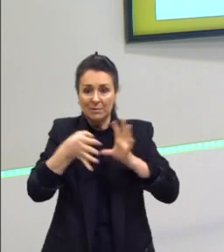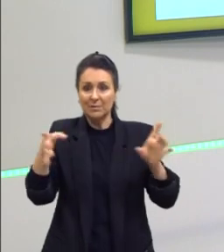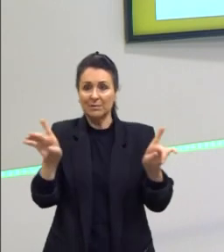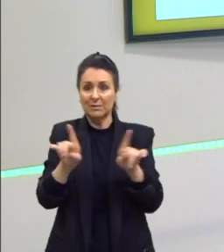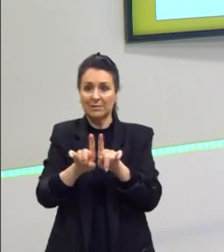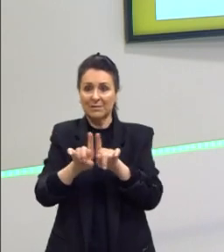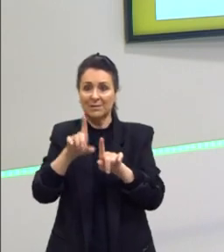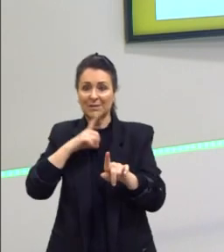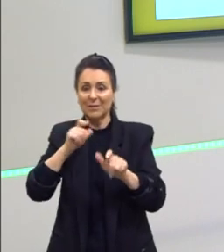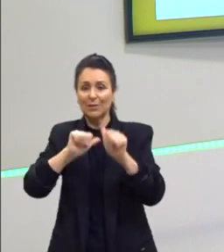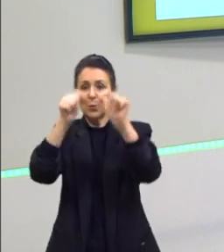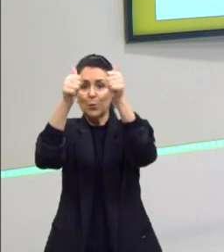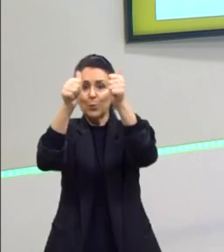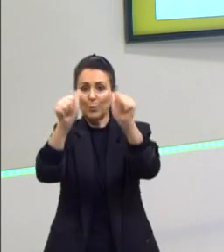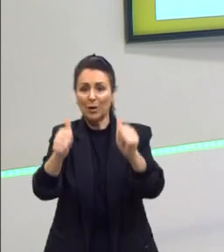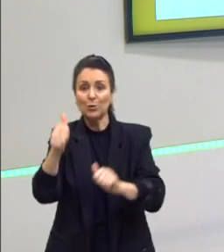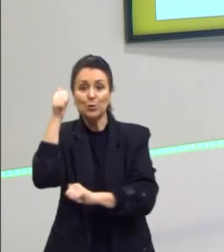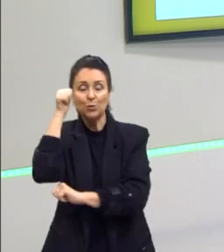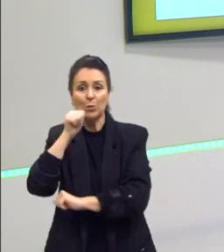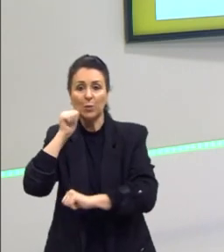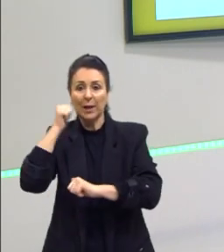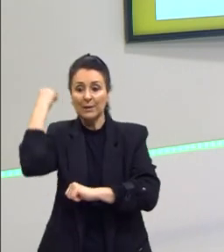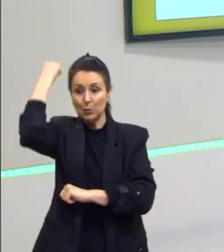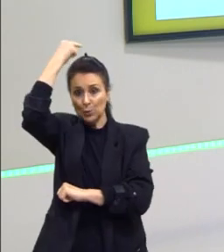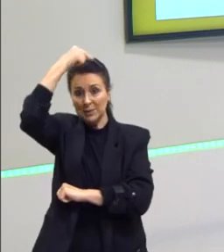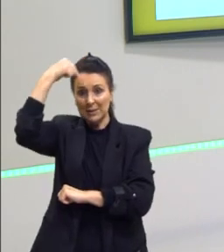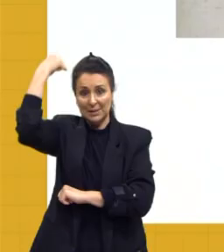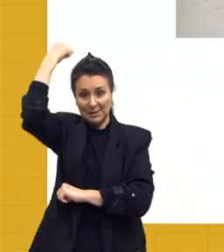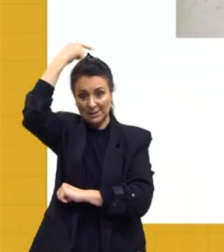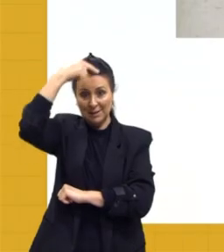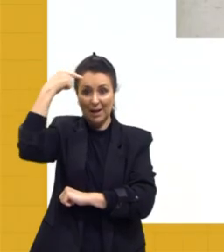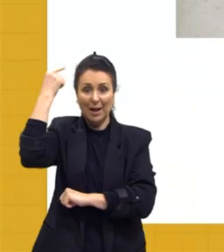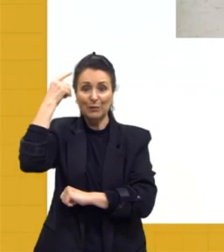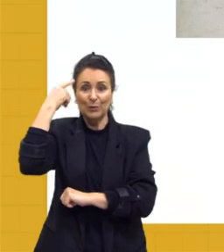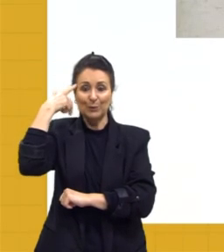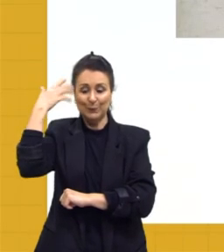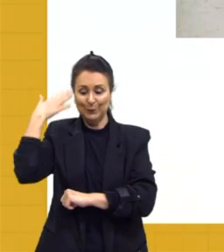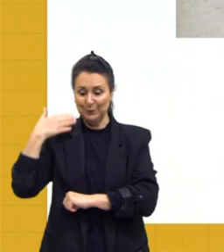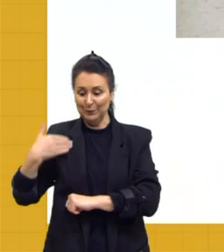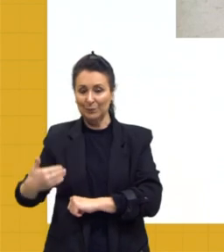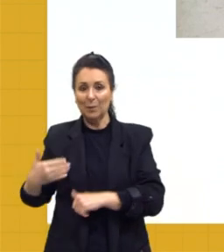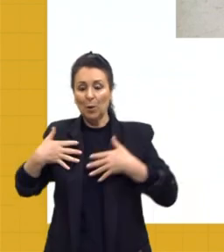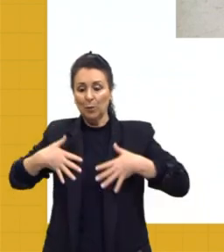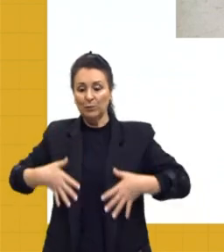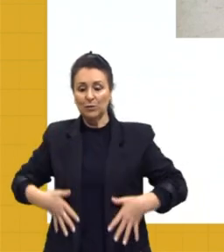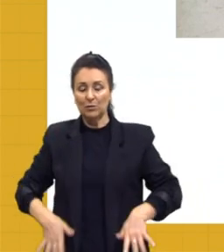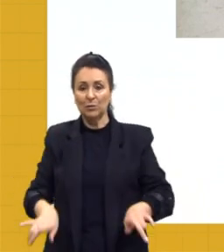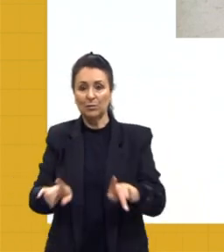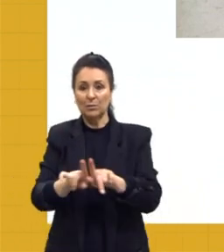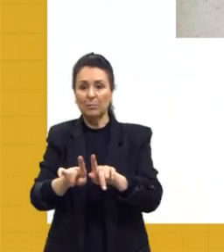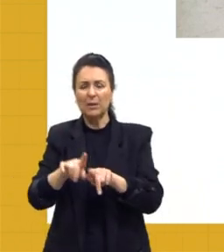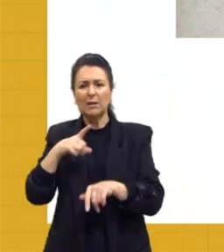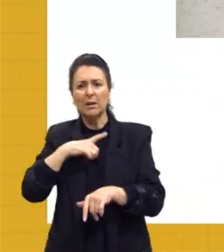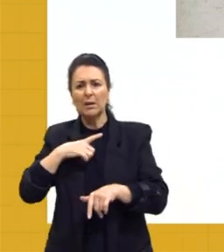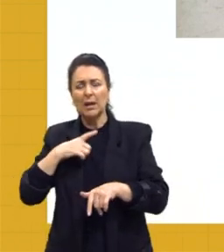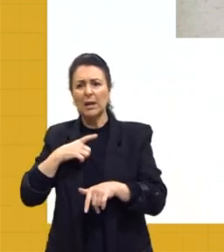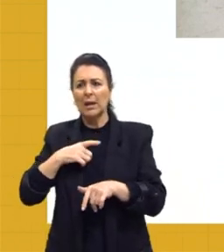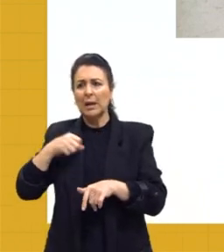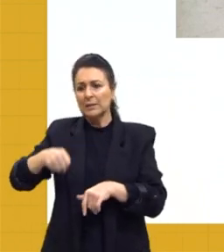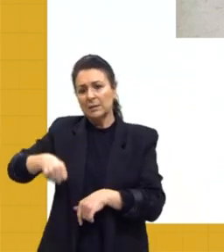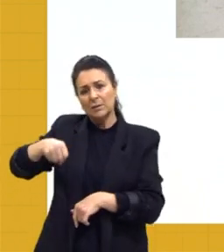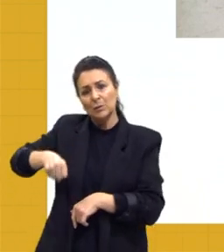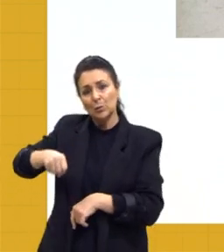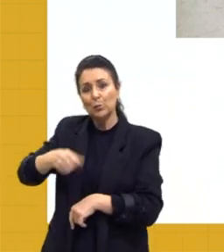imagens de mulheres com turbantes na cabeça, com vestidos, e elas carregam cestos de